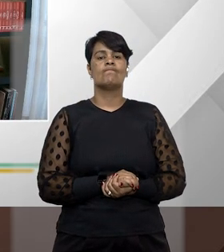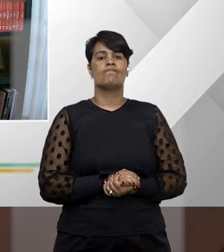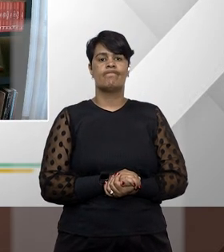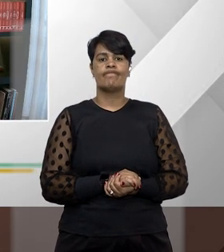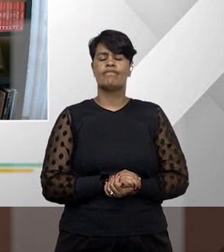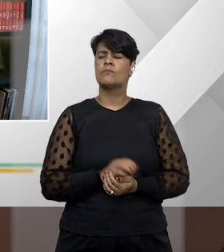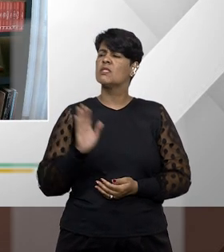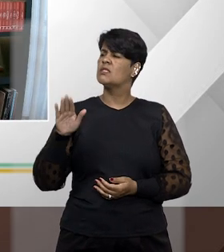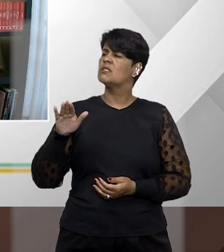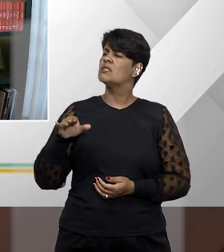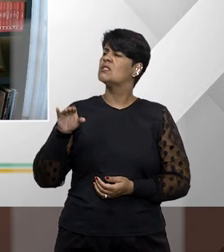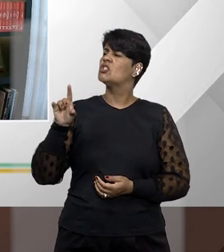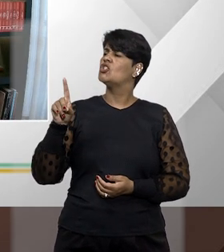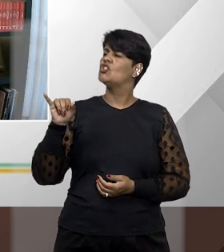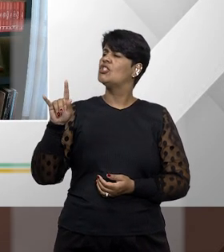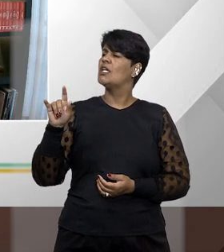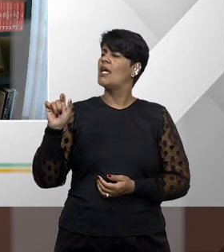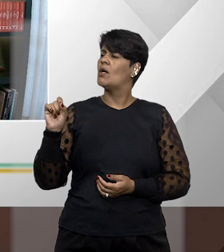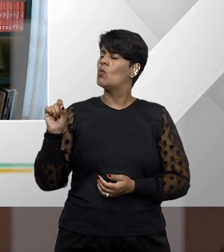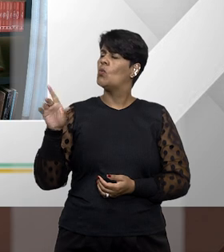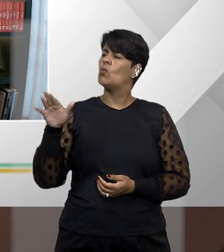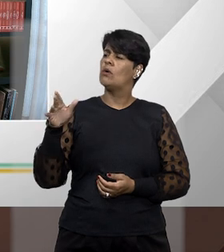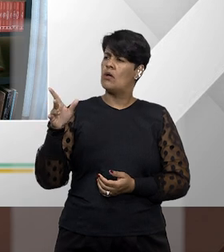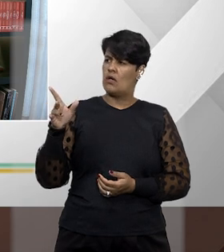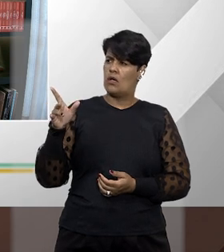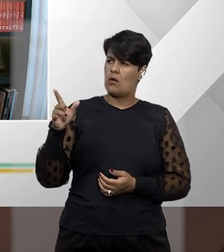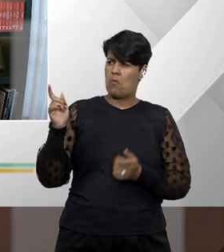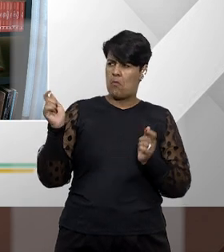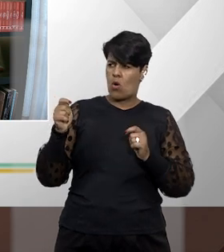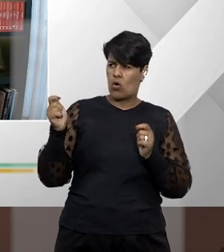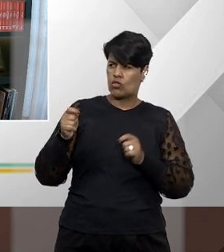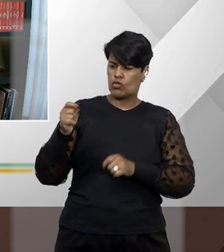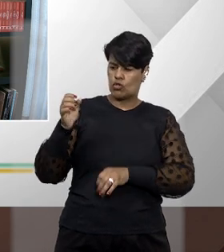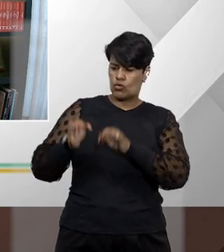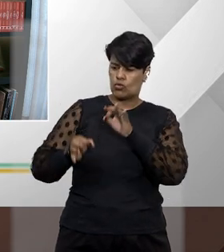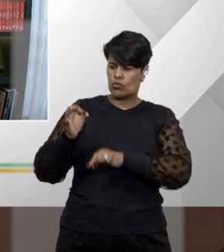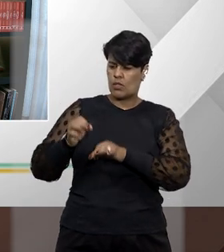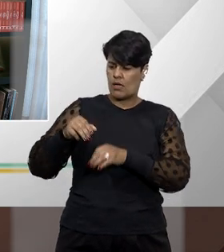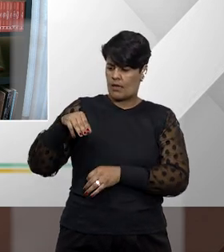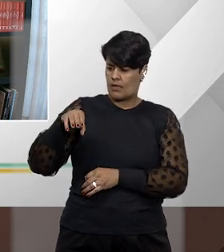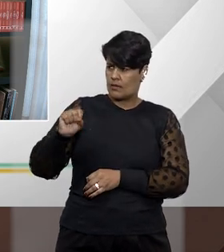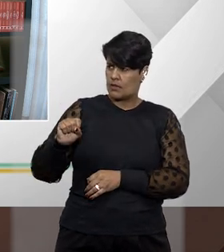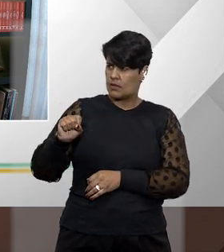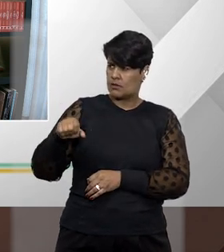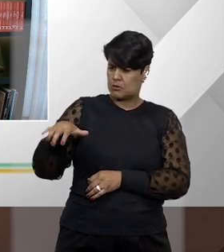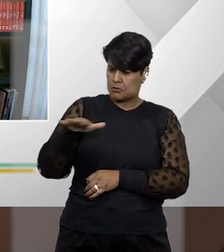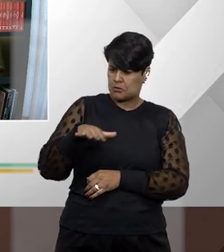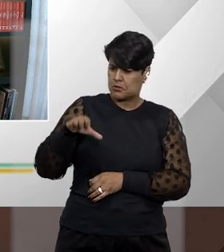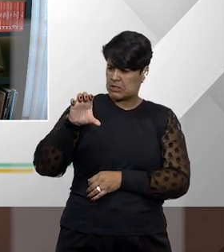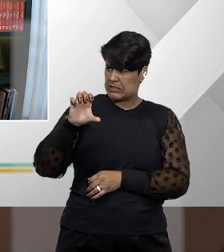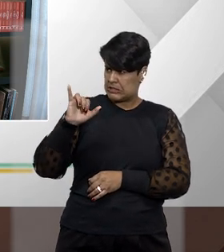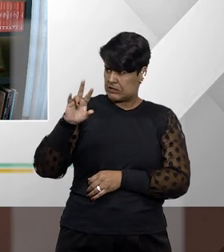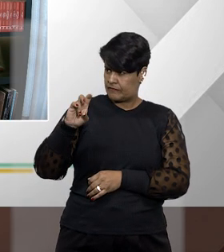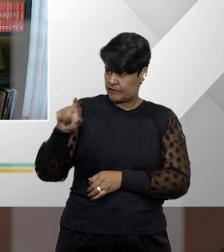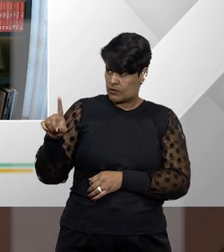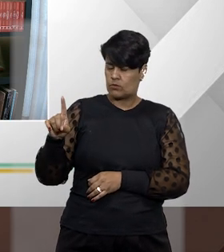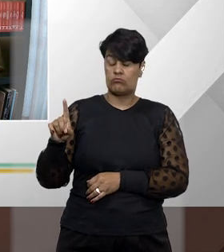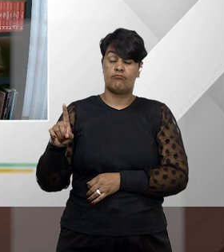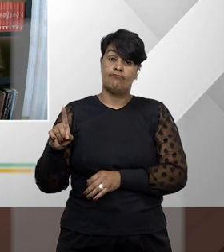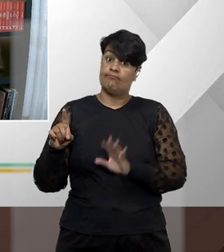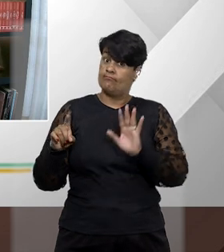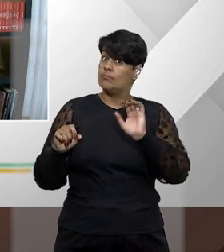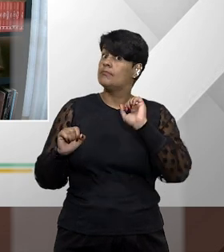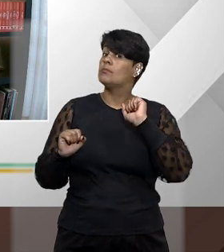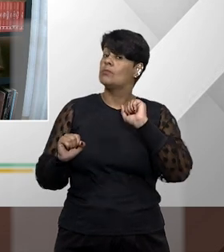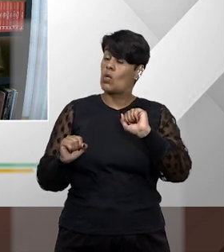professor Diego os juizados especiais cíveis eles podem julgar mandado de segurança? podem mas podem sim em casos